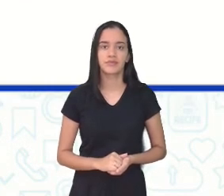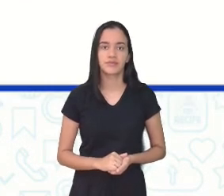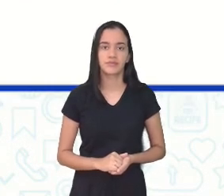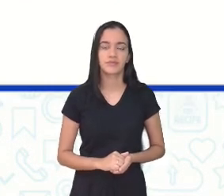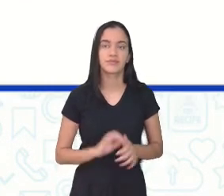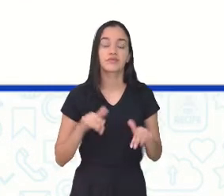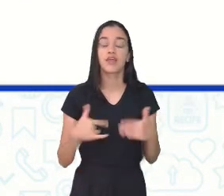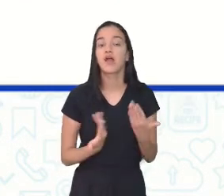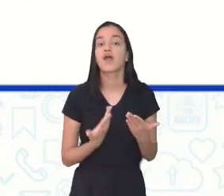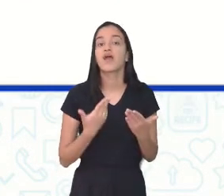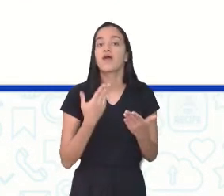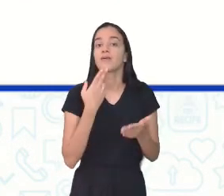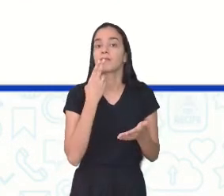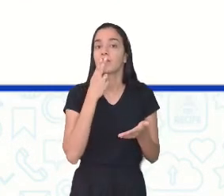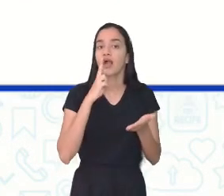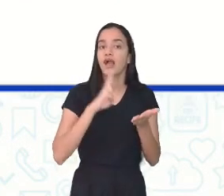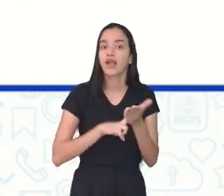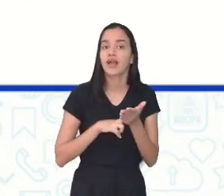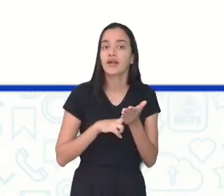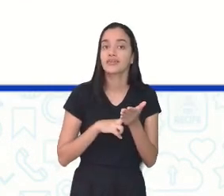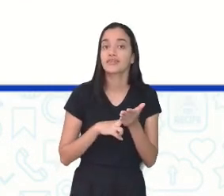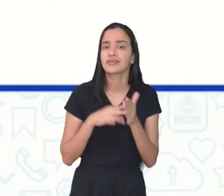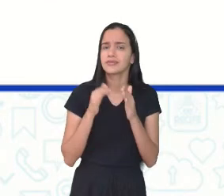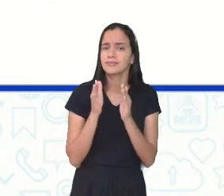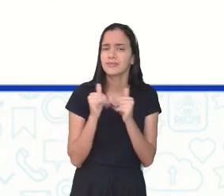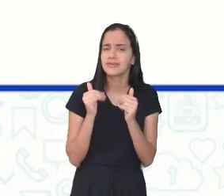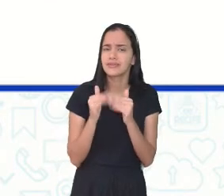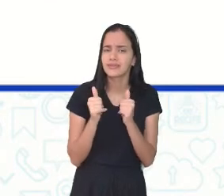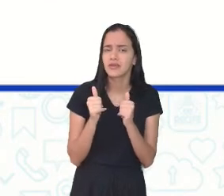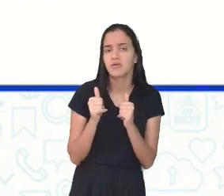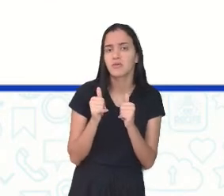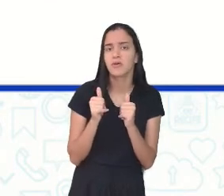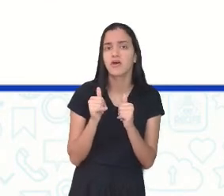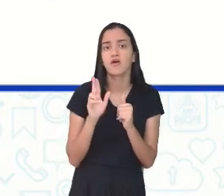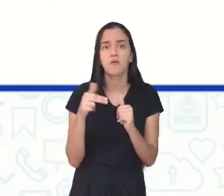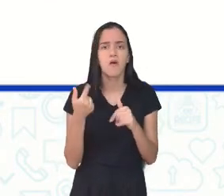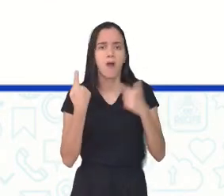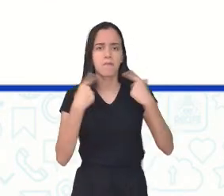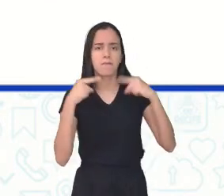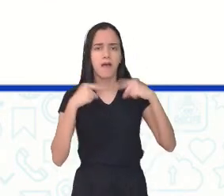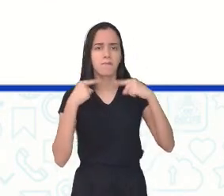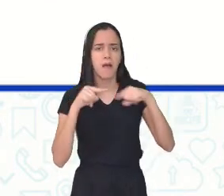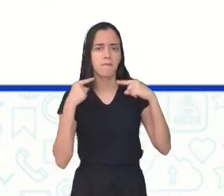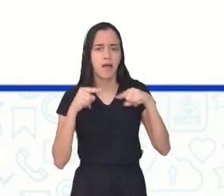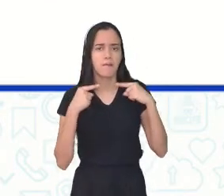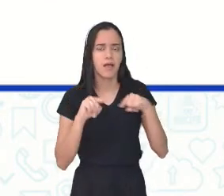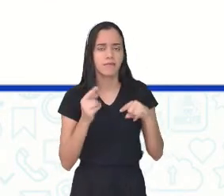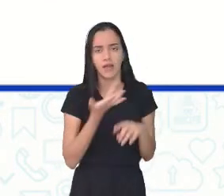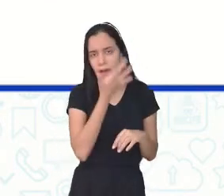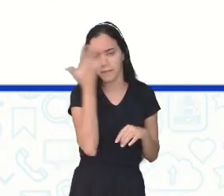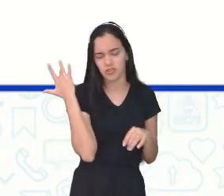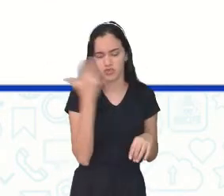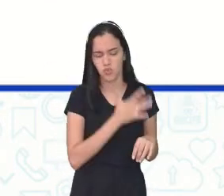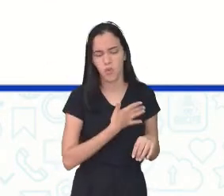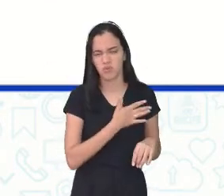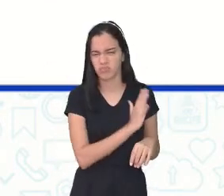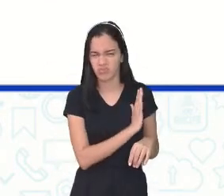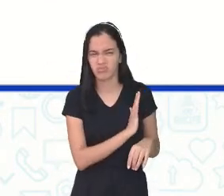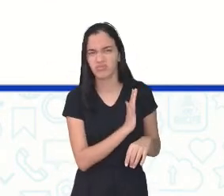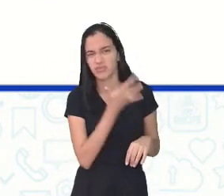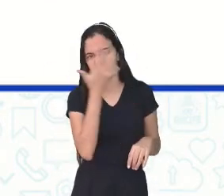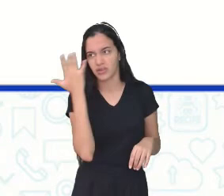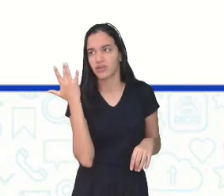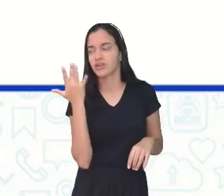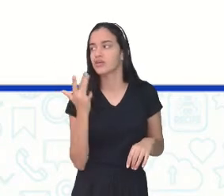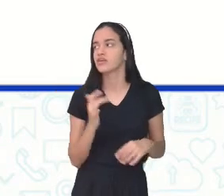Então, ela é uma carta de solicitação? É uma carta de reclamação por algo que a pessoa não gostou? Já que pode